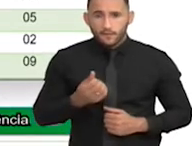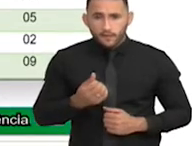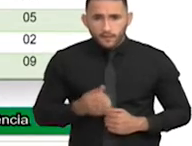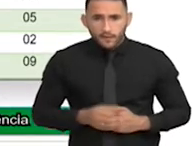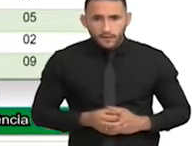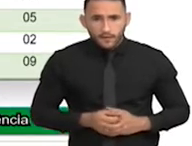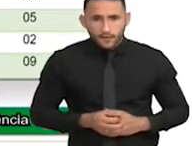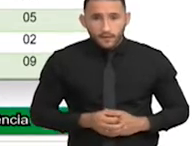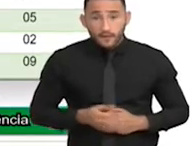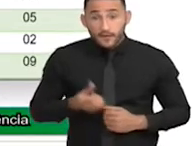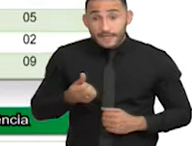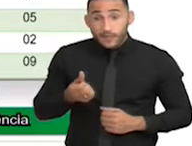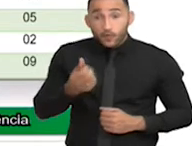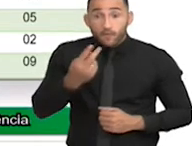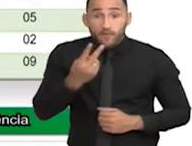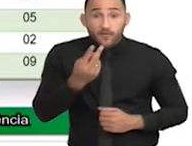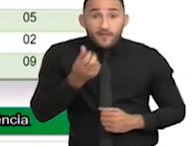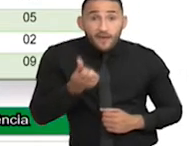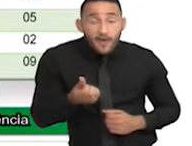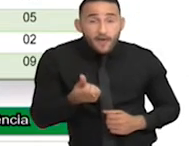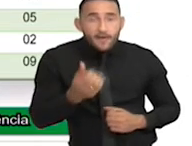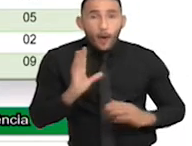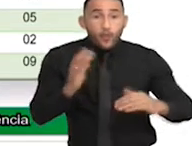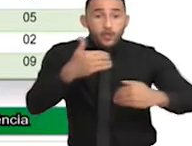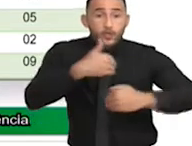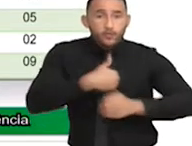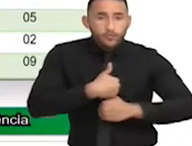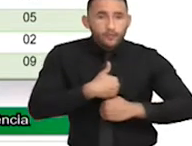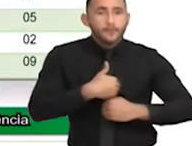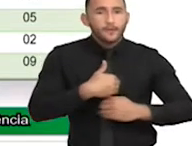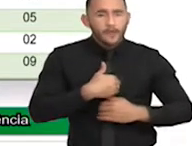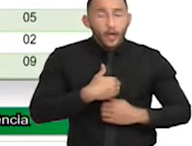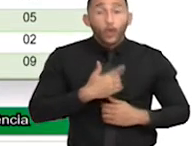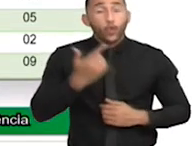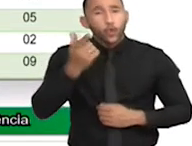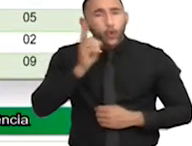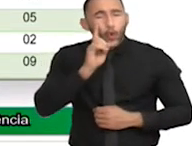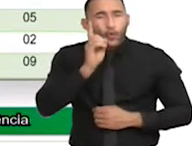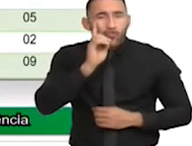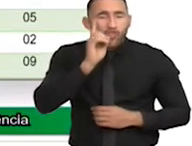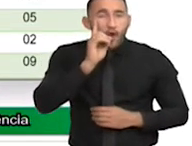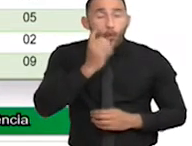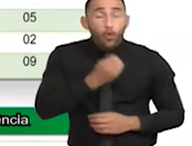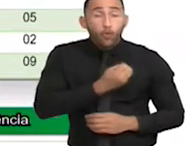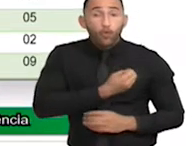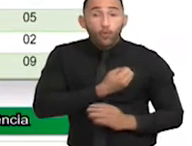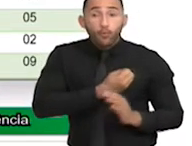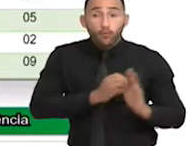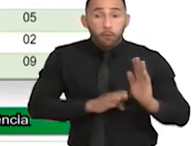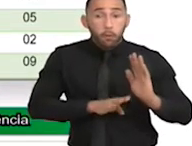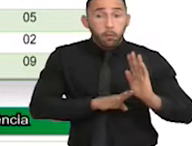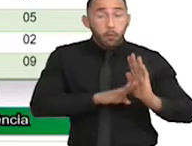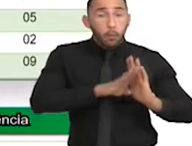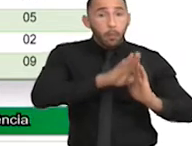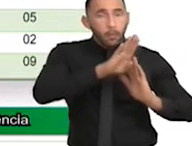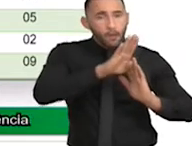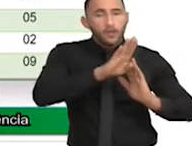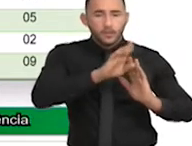aumentou, 700. A já teve mais matrículas a cada dia aumenta mais. E aí a gente tem aí